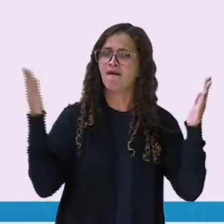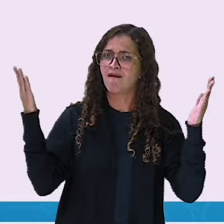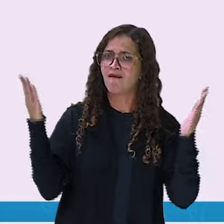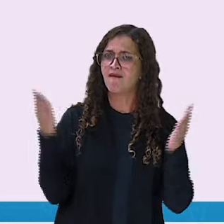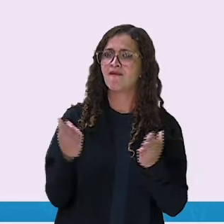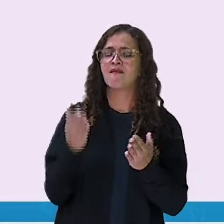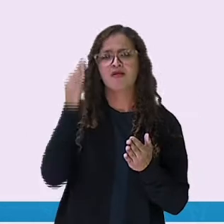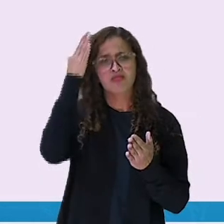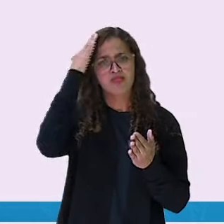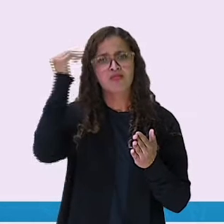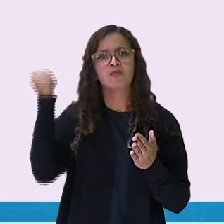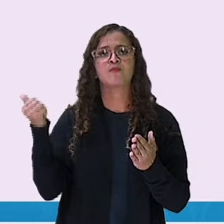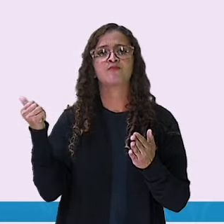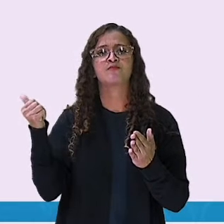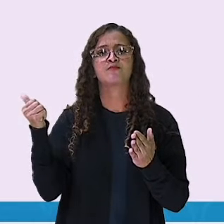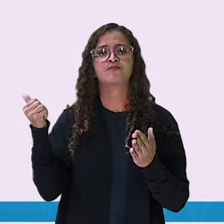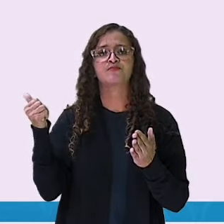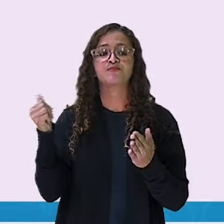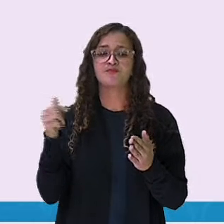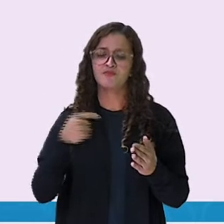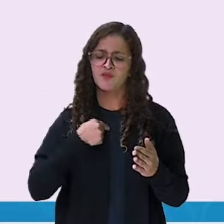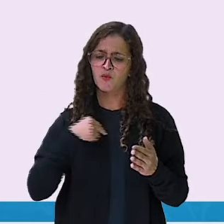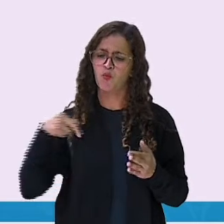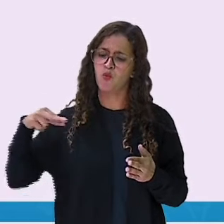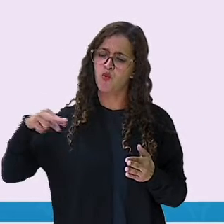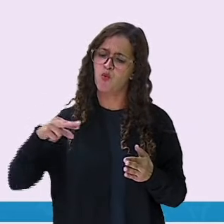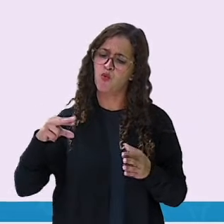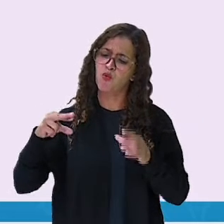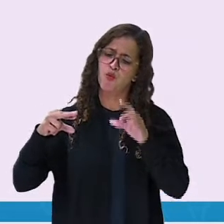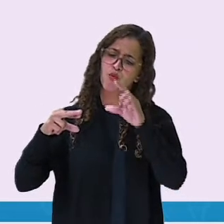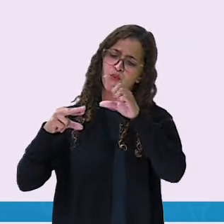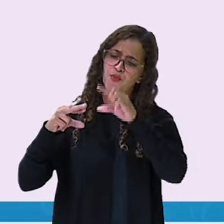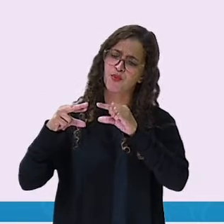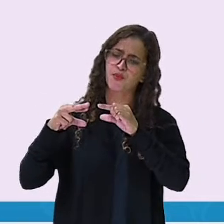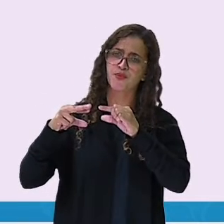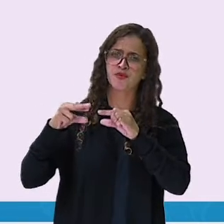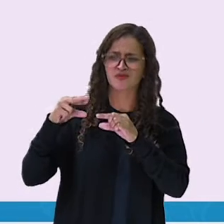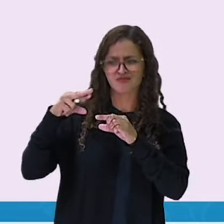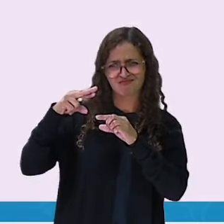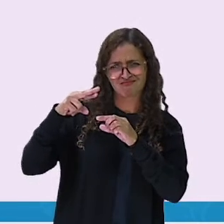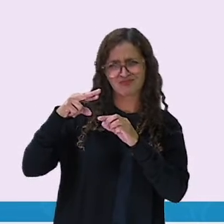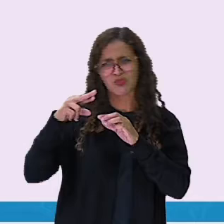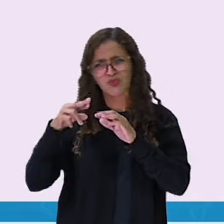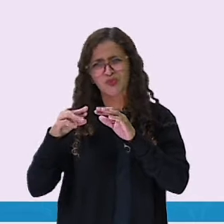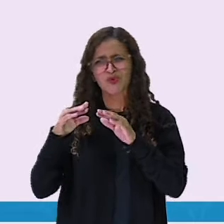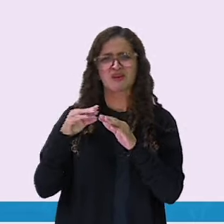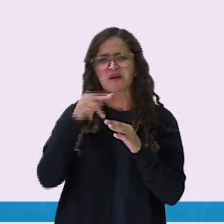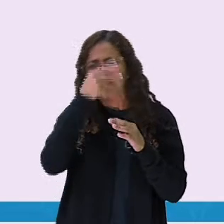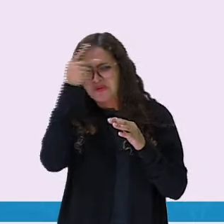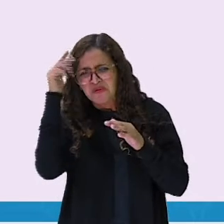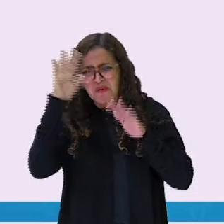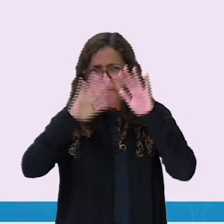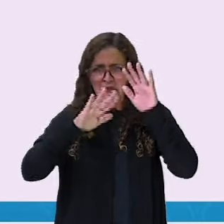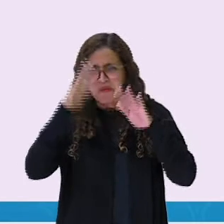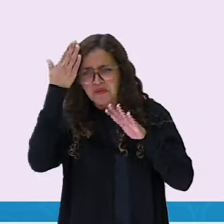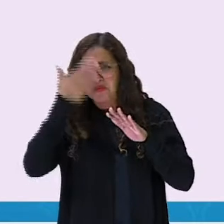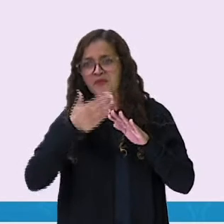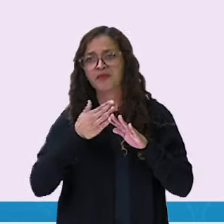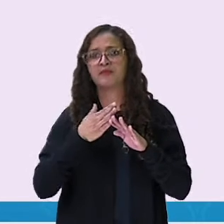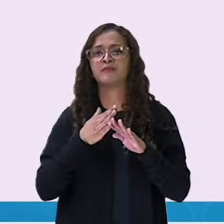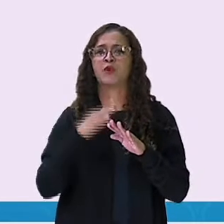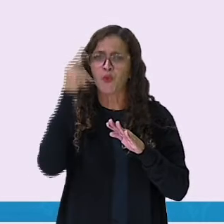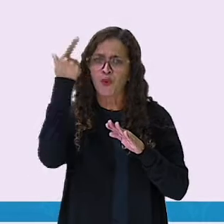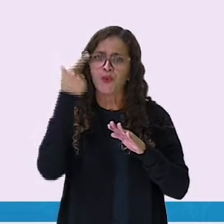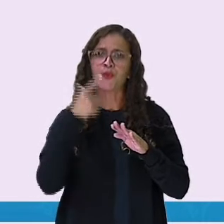sabe que, mesmo um pequeno e insignificante rato, é capaz